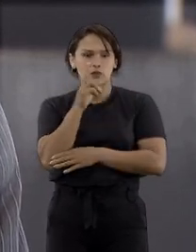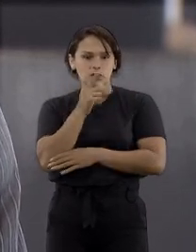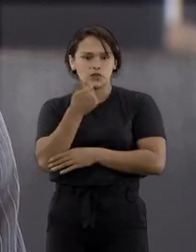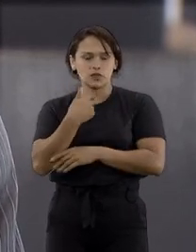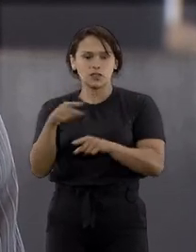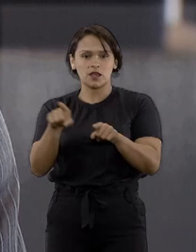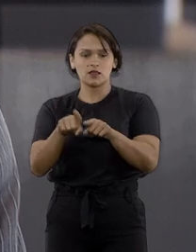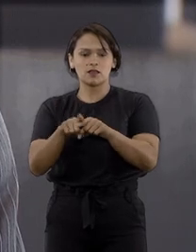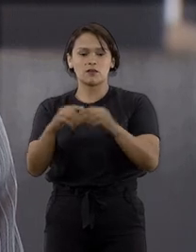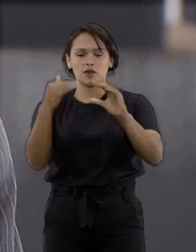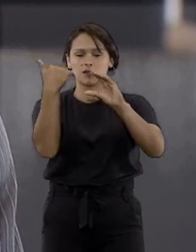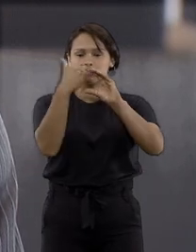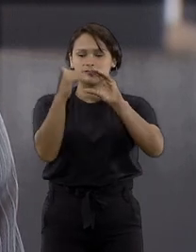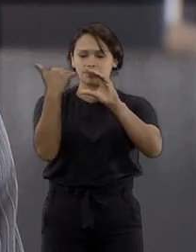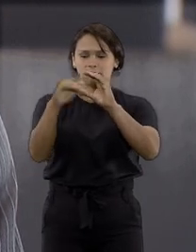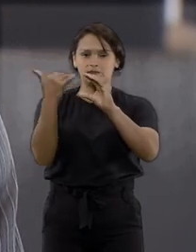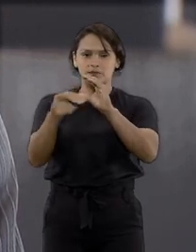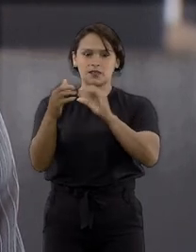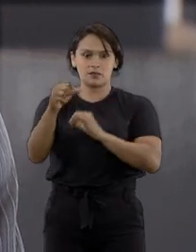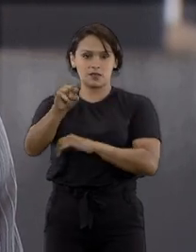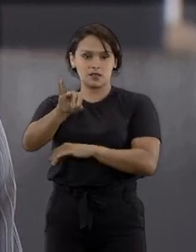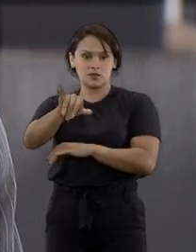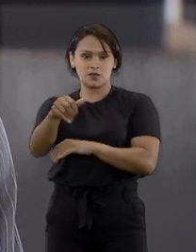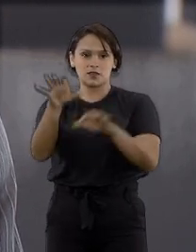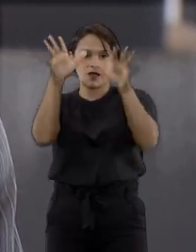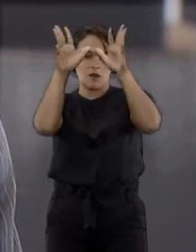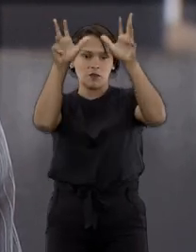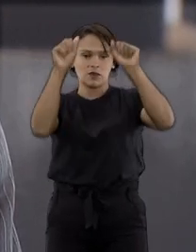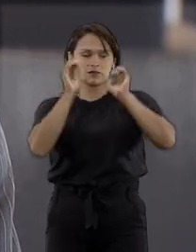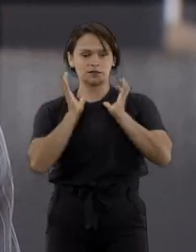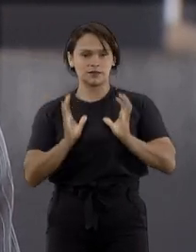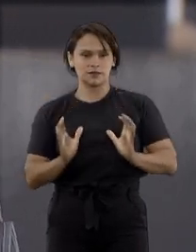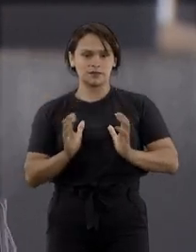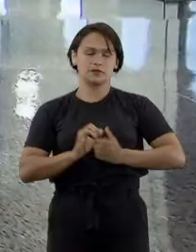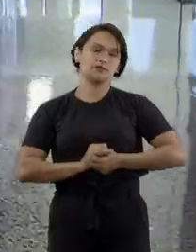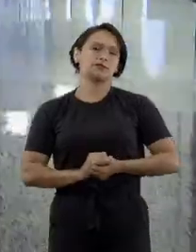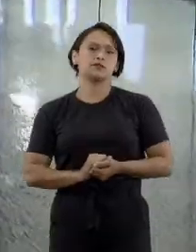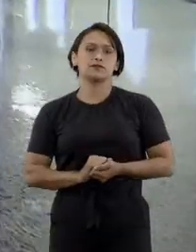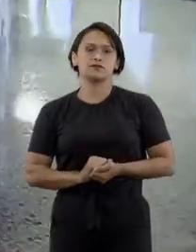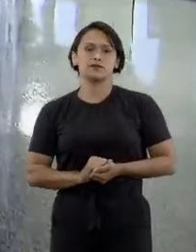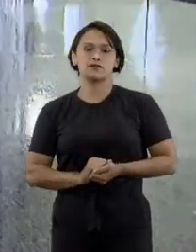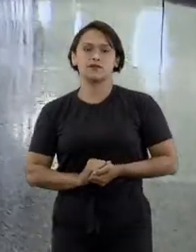urgentes encaminhados à Casa da Cidadania.